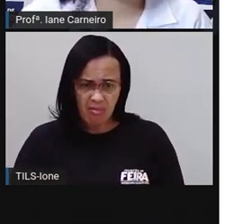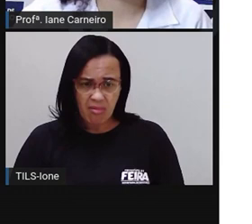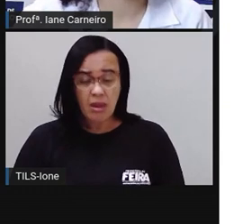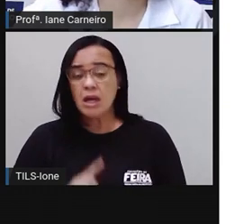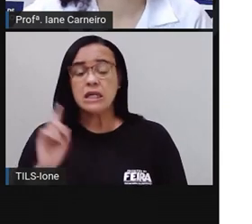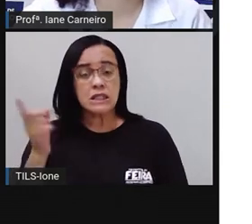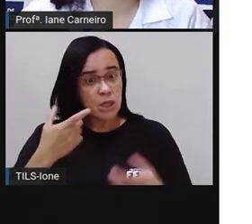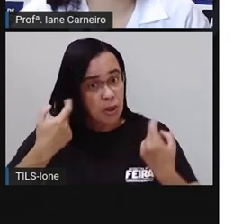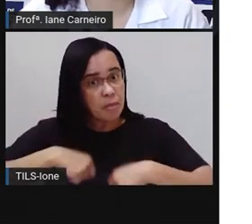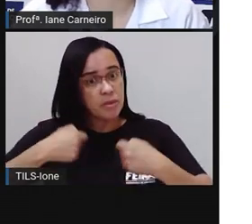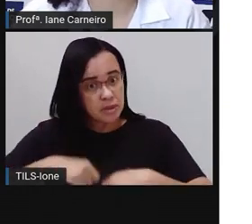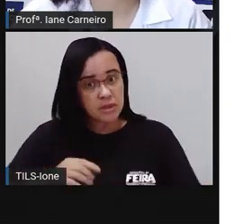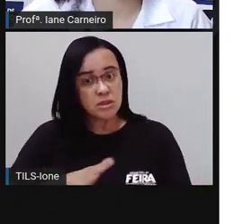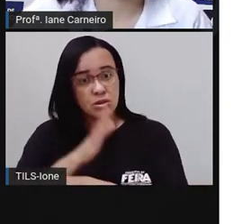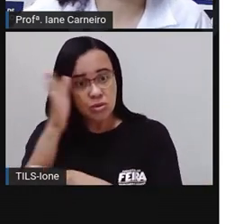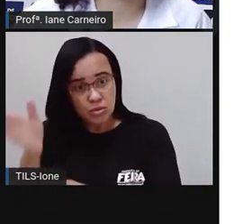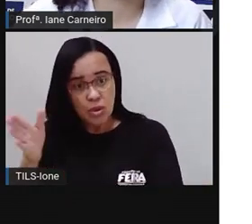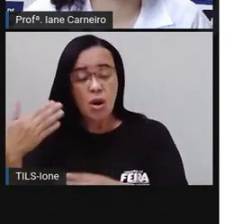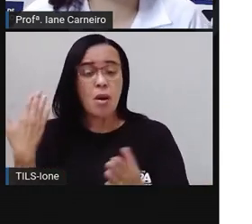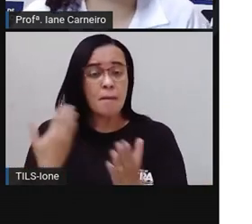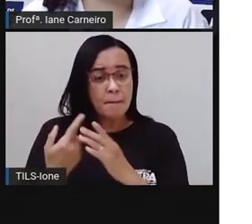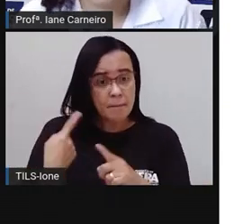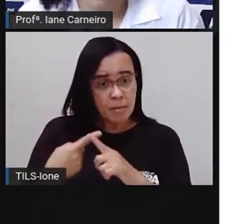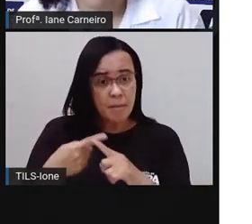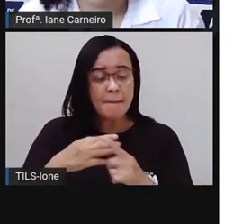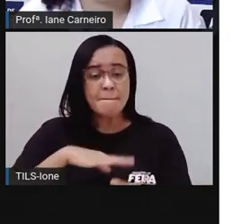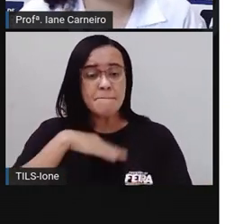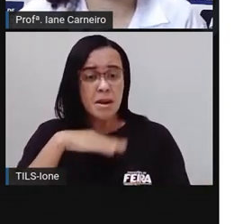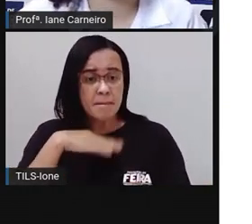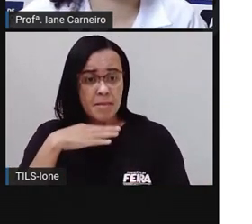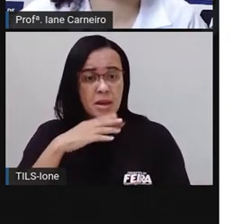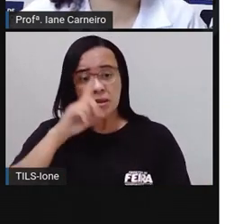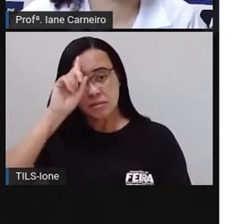Ah, disse o Duende, essa é uma boa razão.